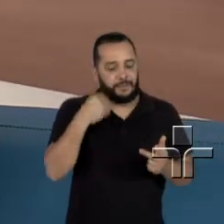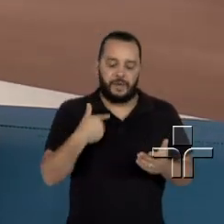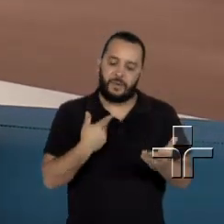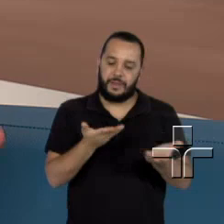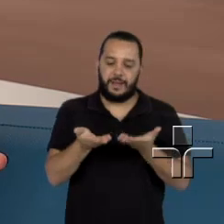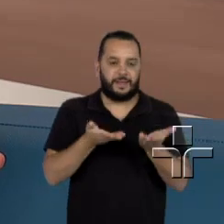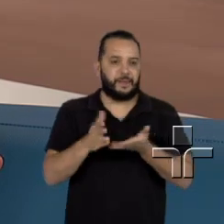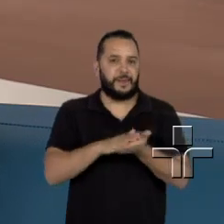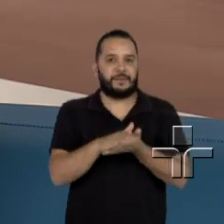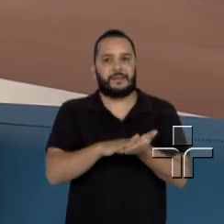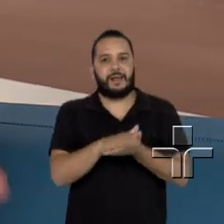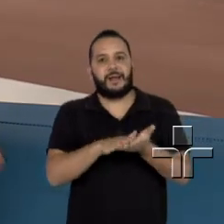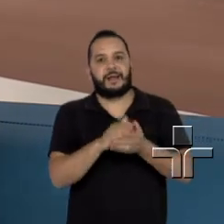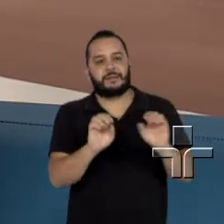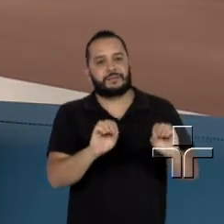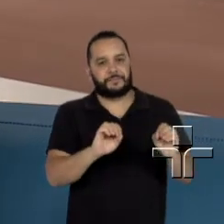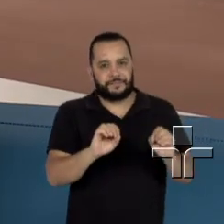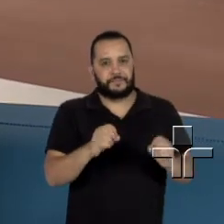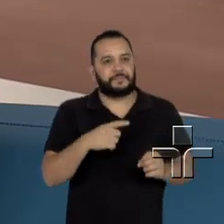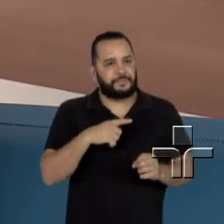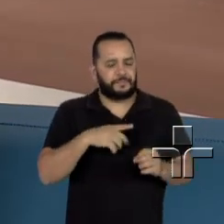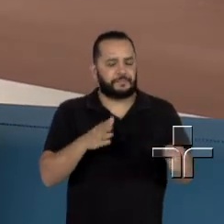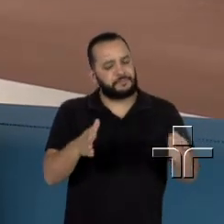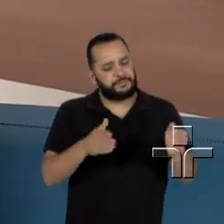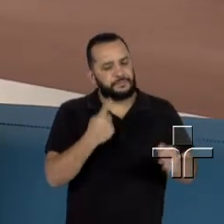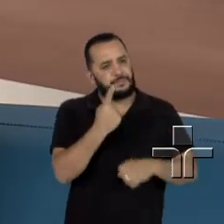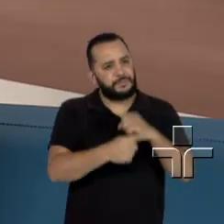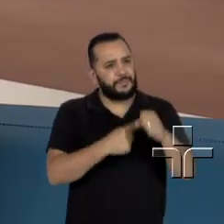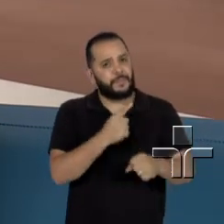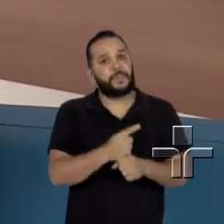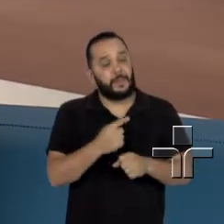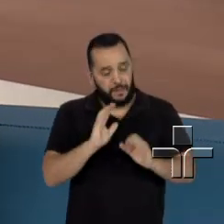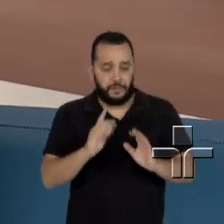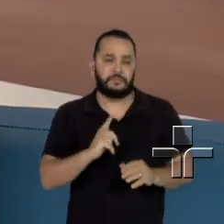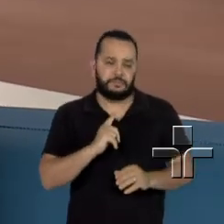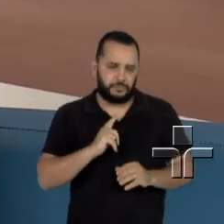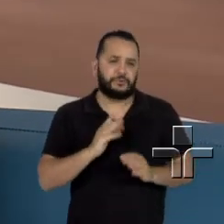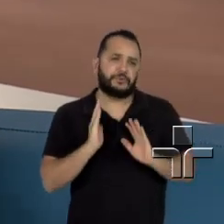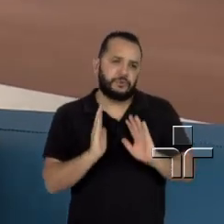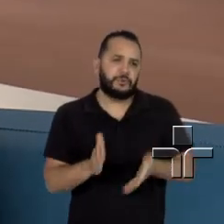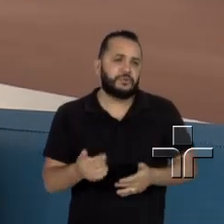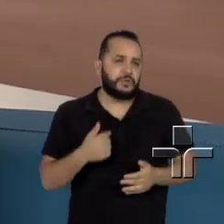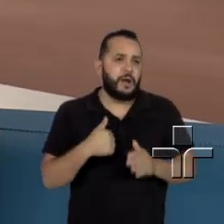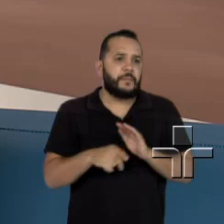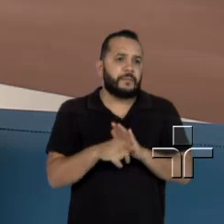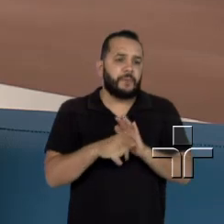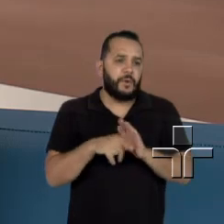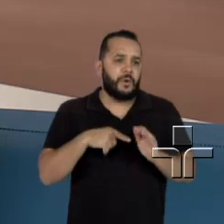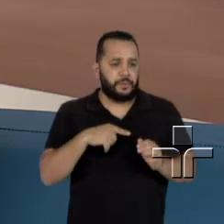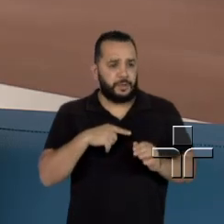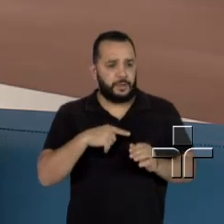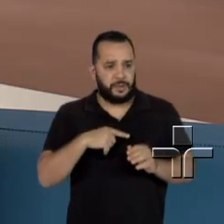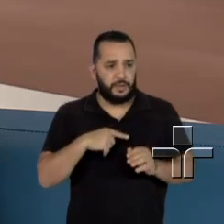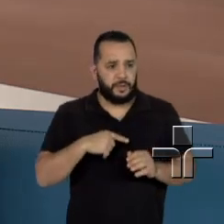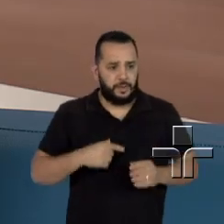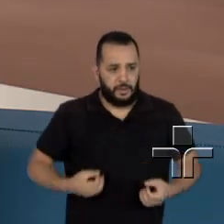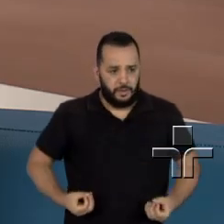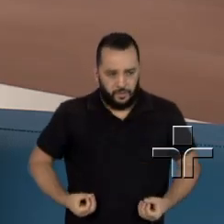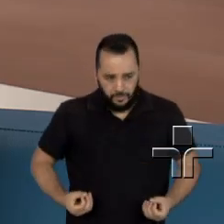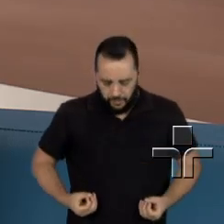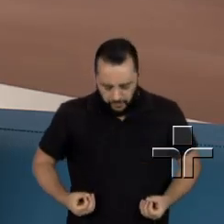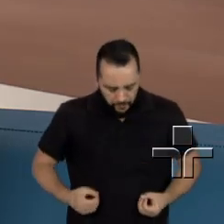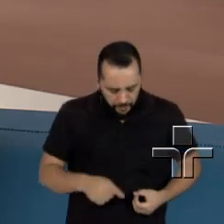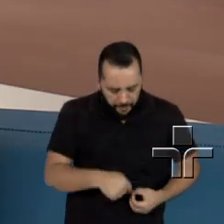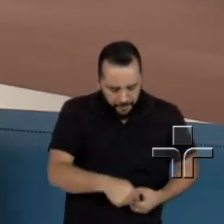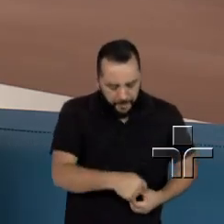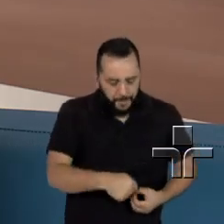orientação dos médicos. Tenta mais ou menos um ano. Eu ainda ovulava, eu ainda tinha condições, eu fui ao médico